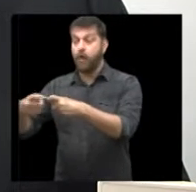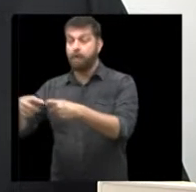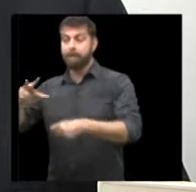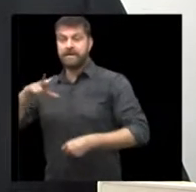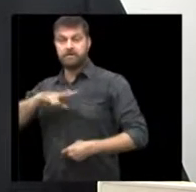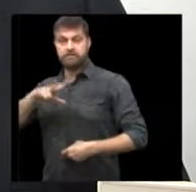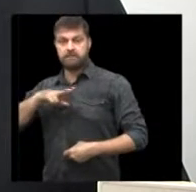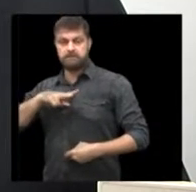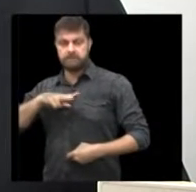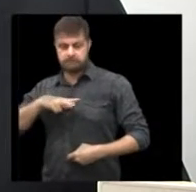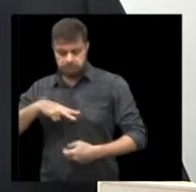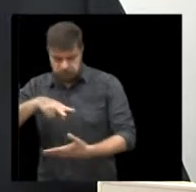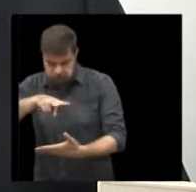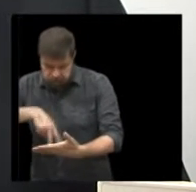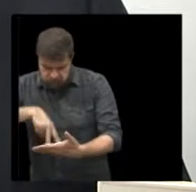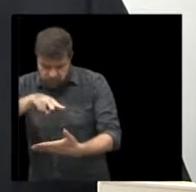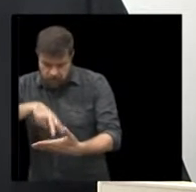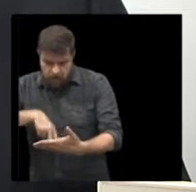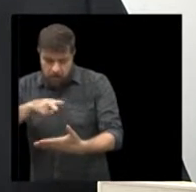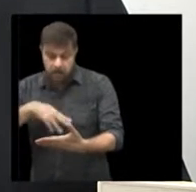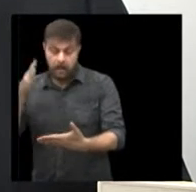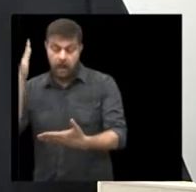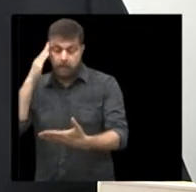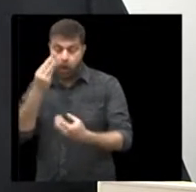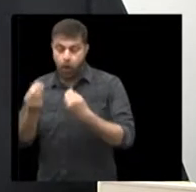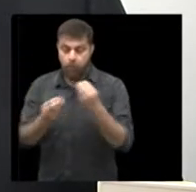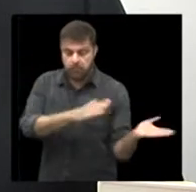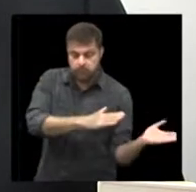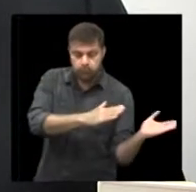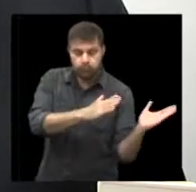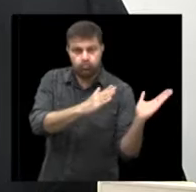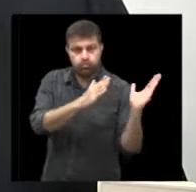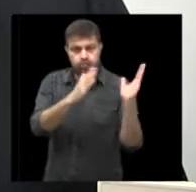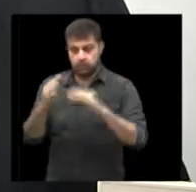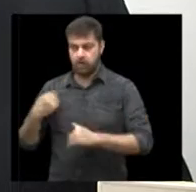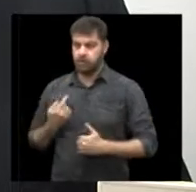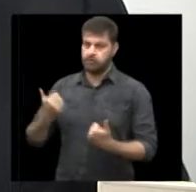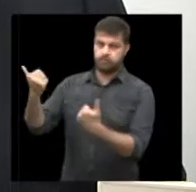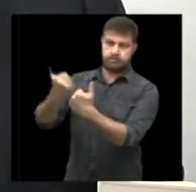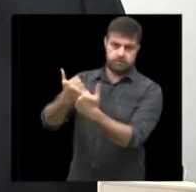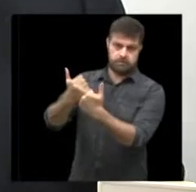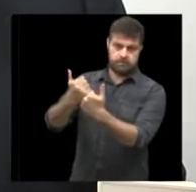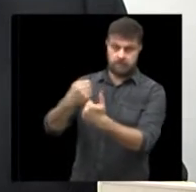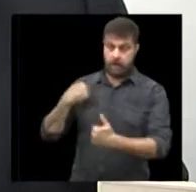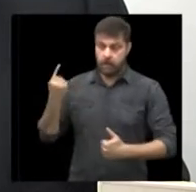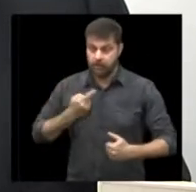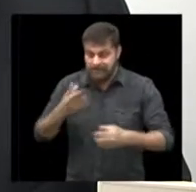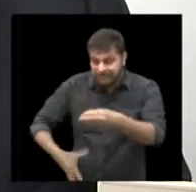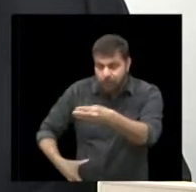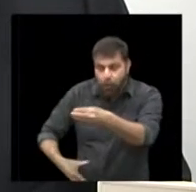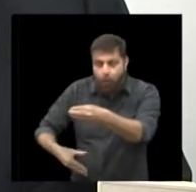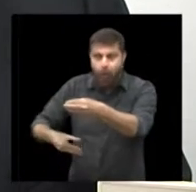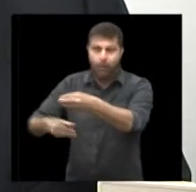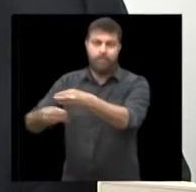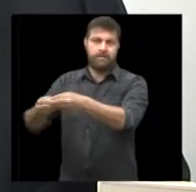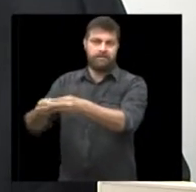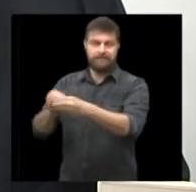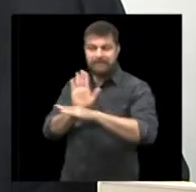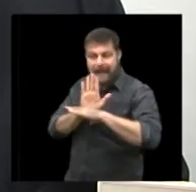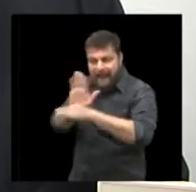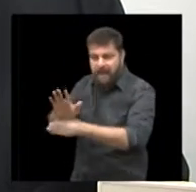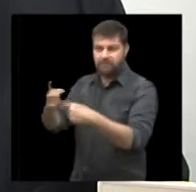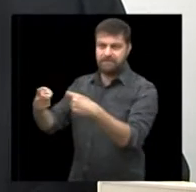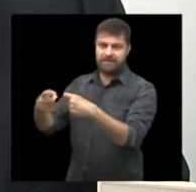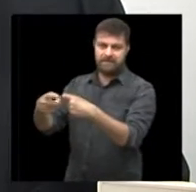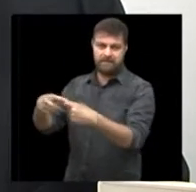que é o próprio médico titular daquele cliente nós não queremos substituir o médico nós queremos ser um complemento da atividade